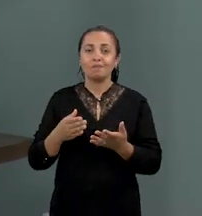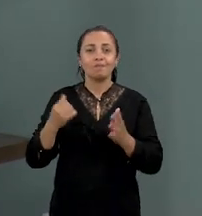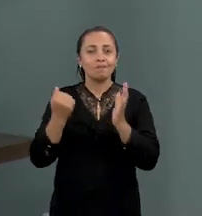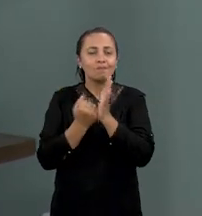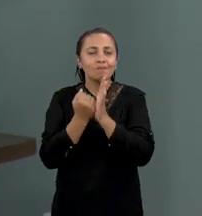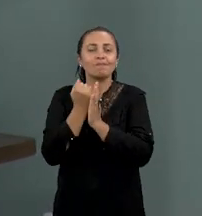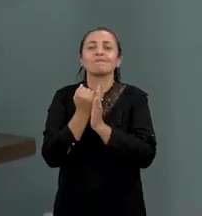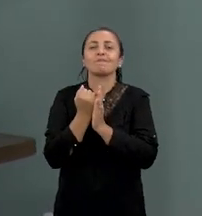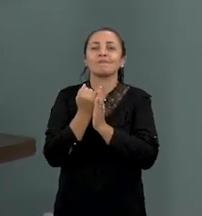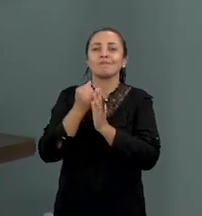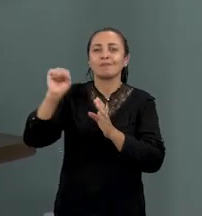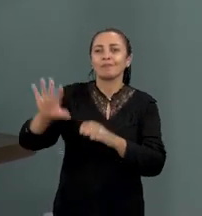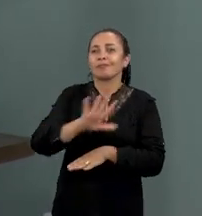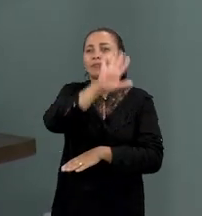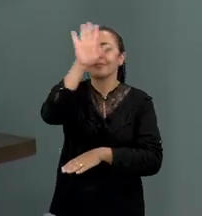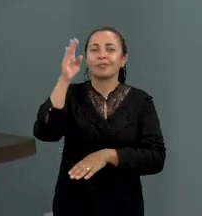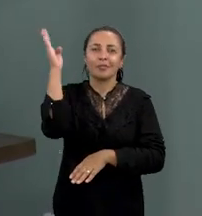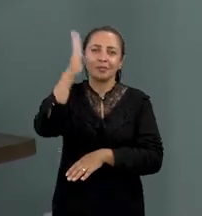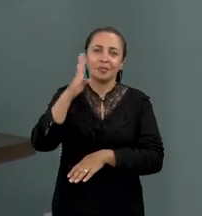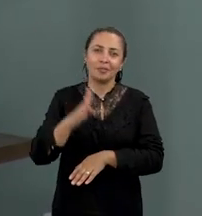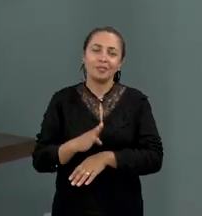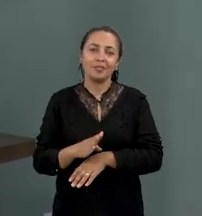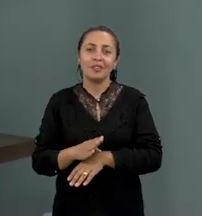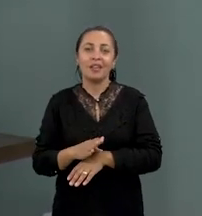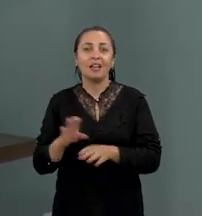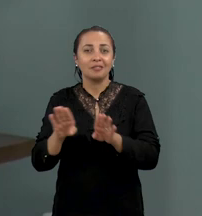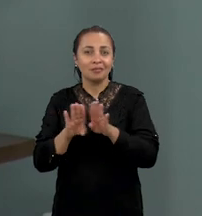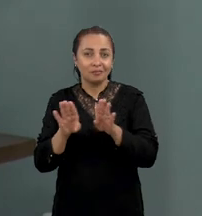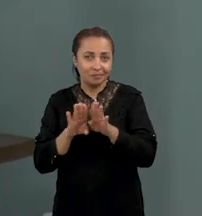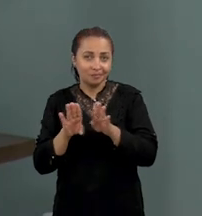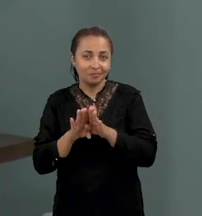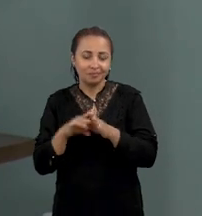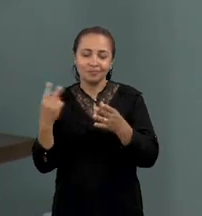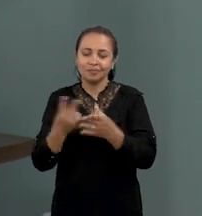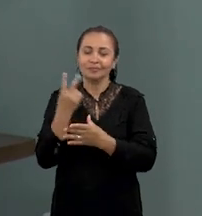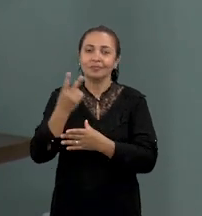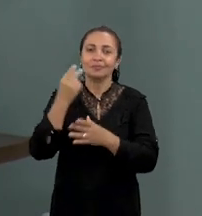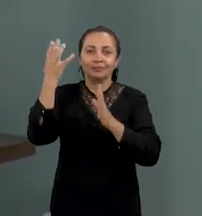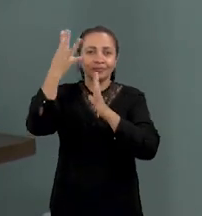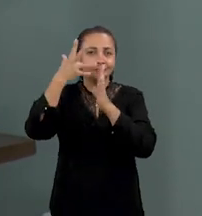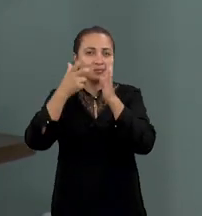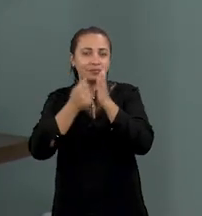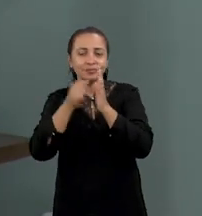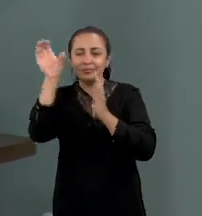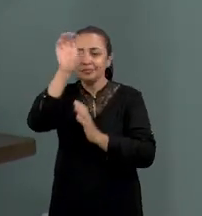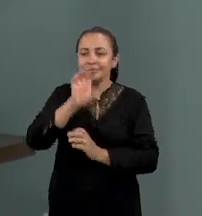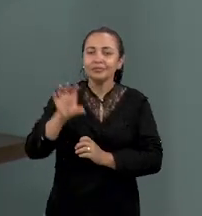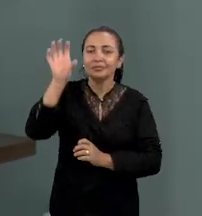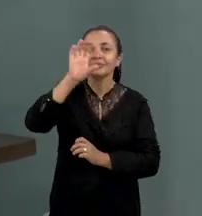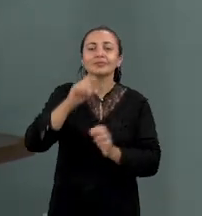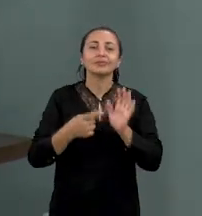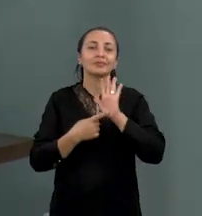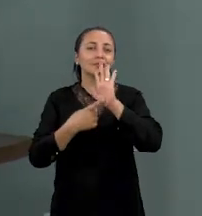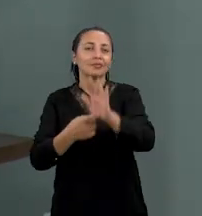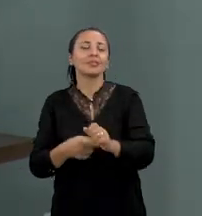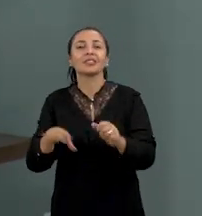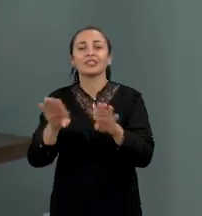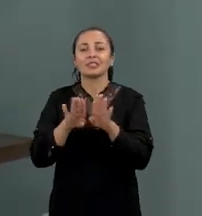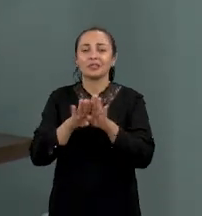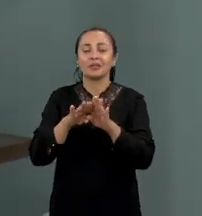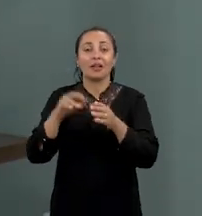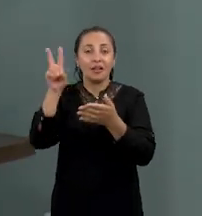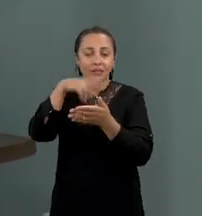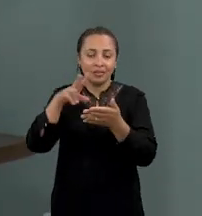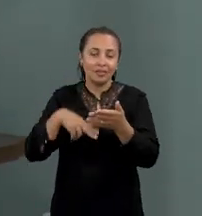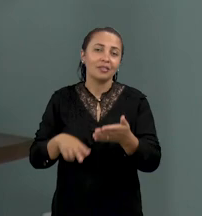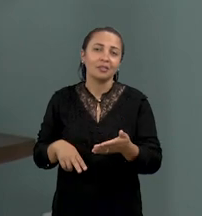patrimônio nacional brasileiro, e, sobretudo, valorizar os aspectos regionais que estão representados na